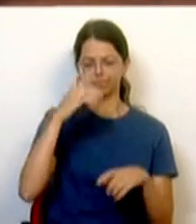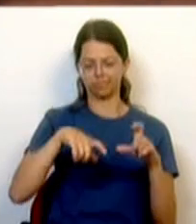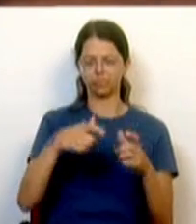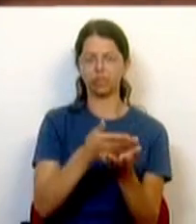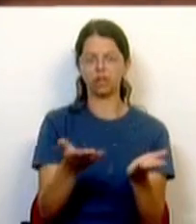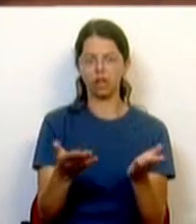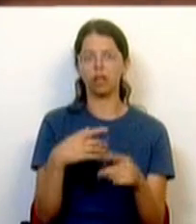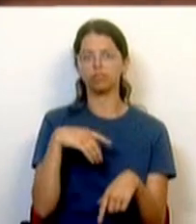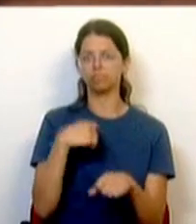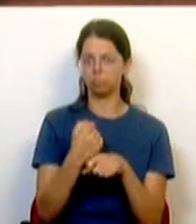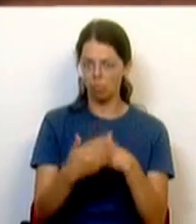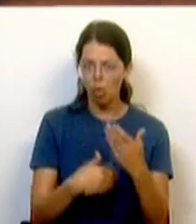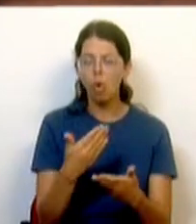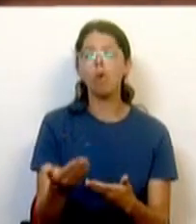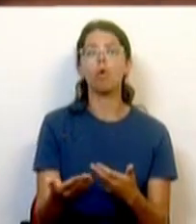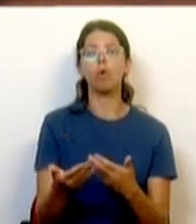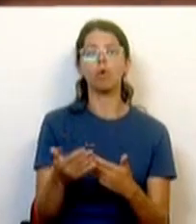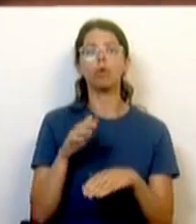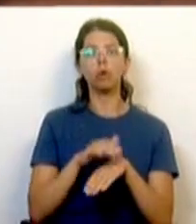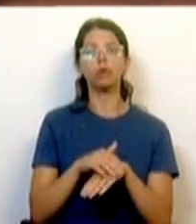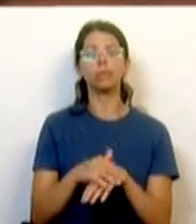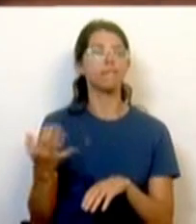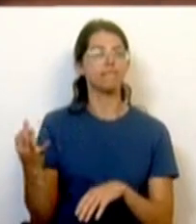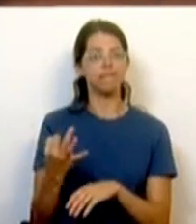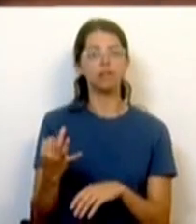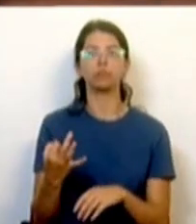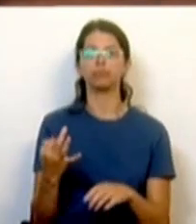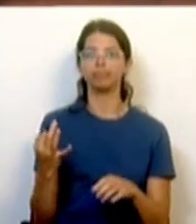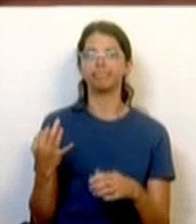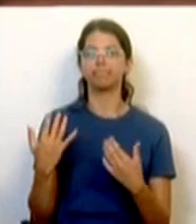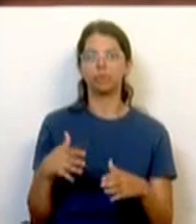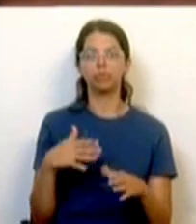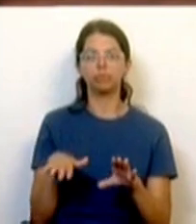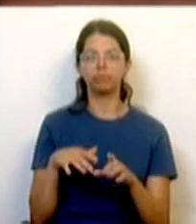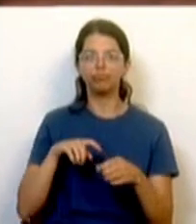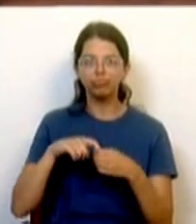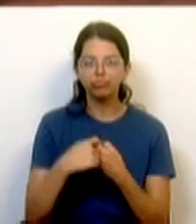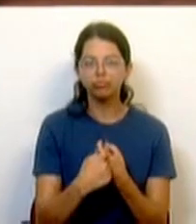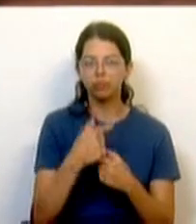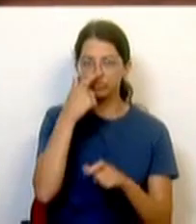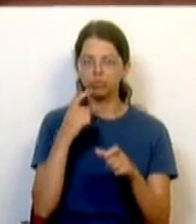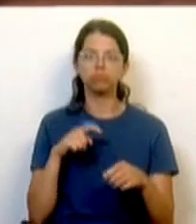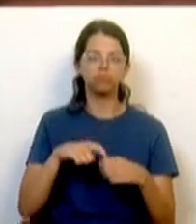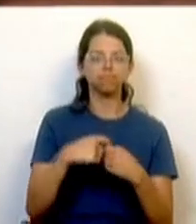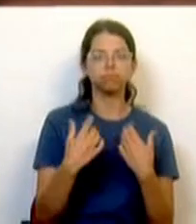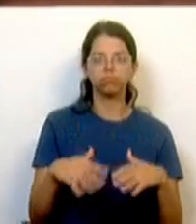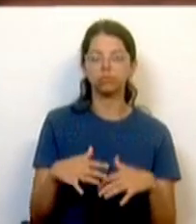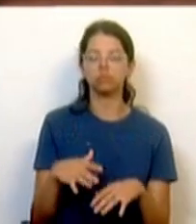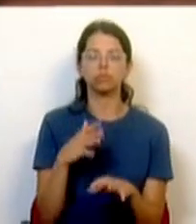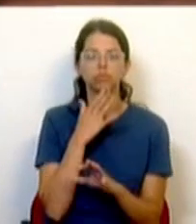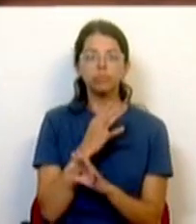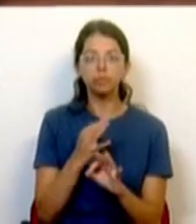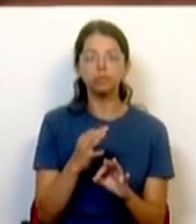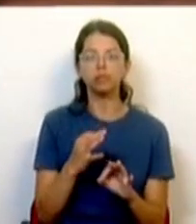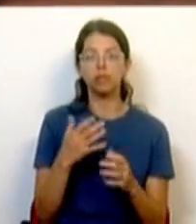de implementação porque precisamente a adesão que tem havido por parte das pessoas tem sido enorme e